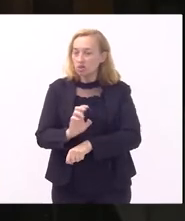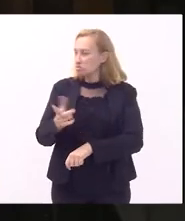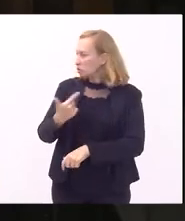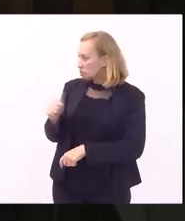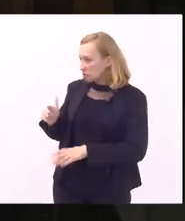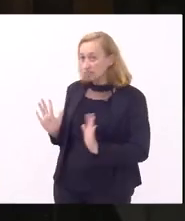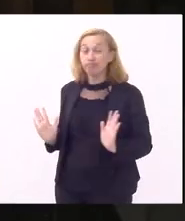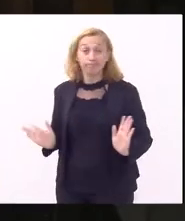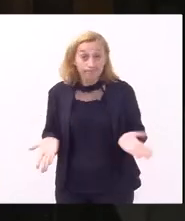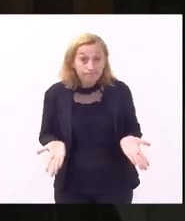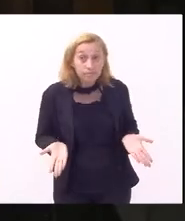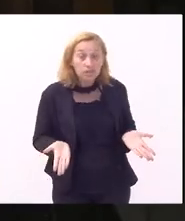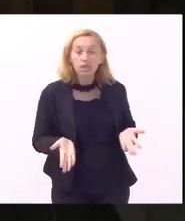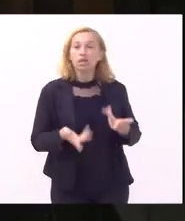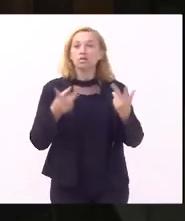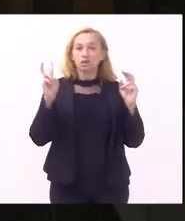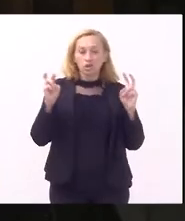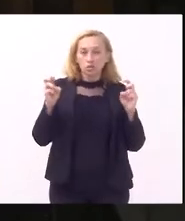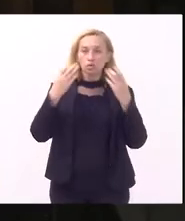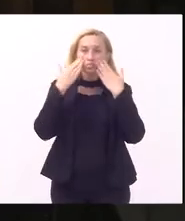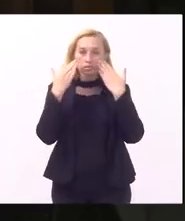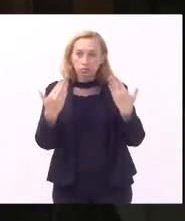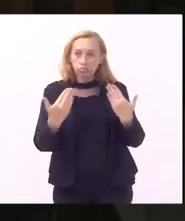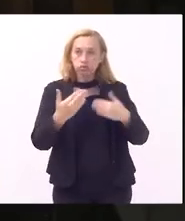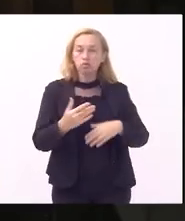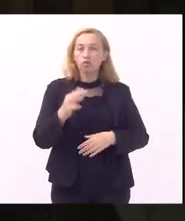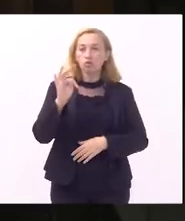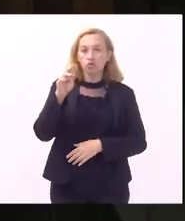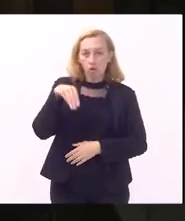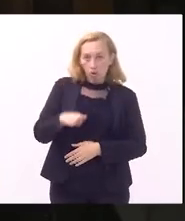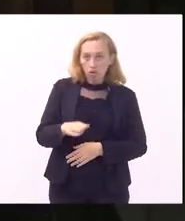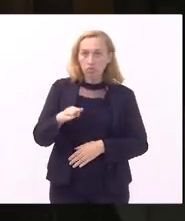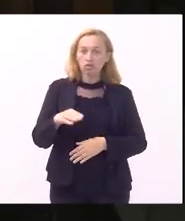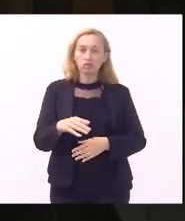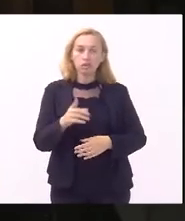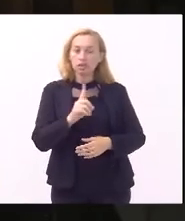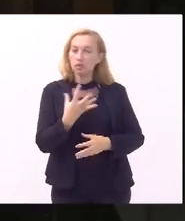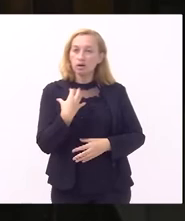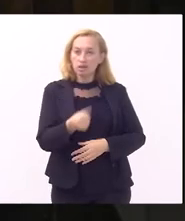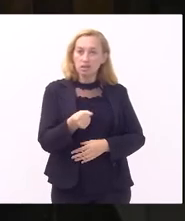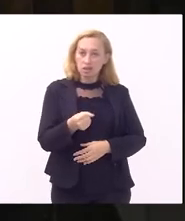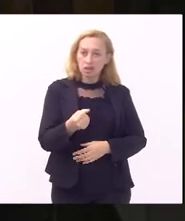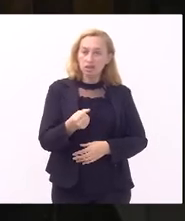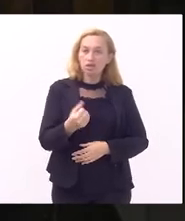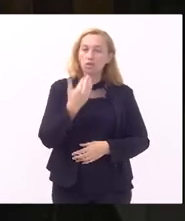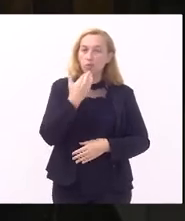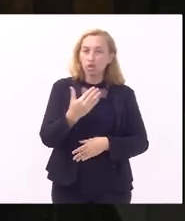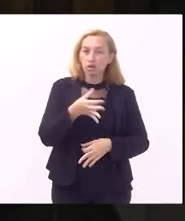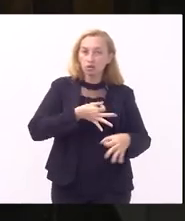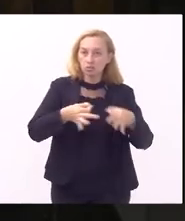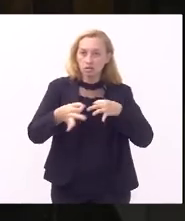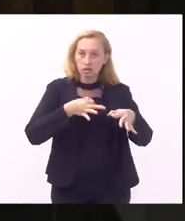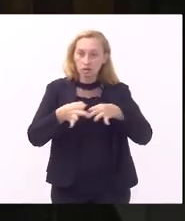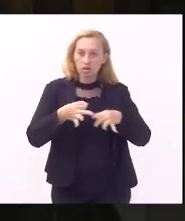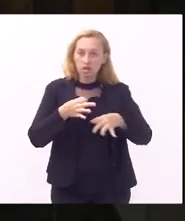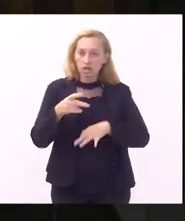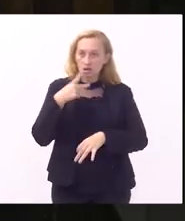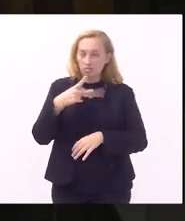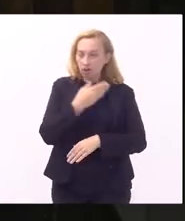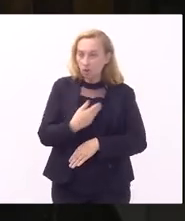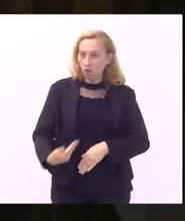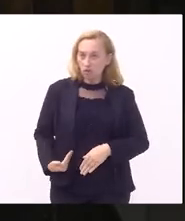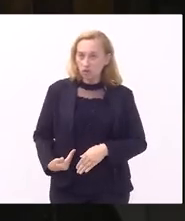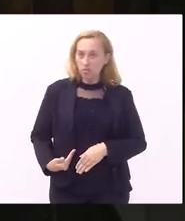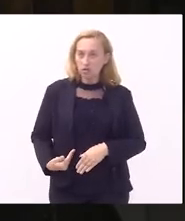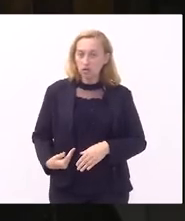educação pelas questões apresentadas o fórum repudia a adesão ao referido programa e reivindica que o governador